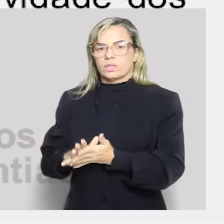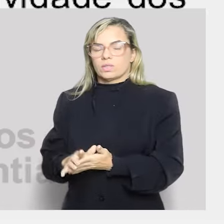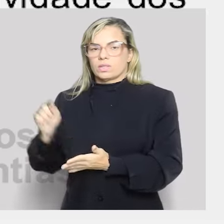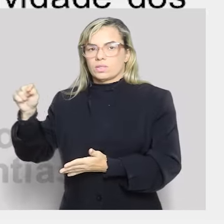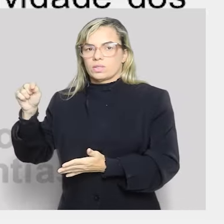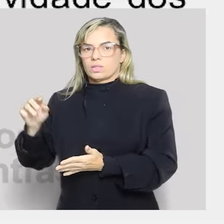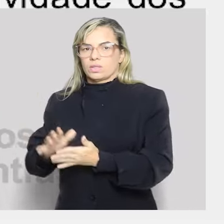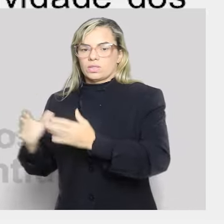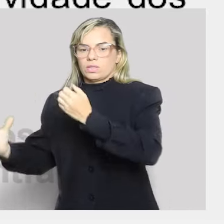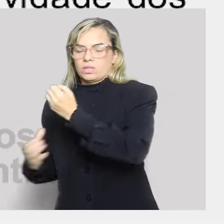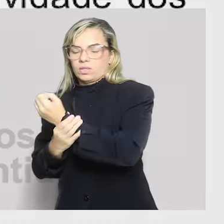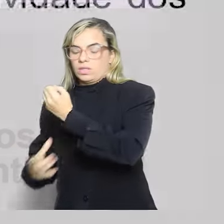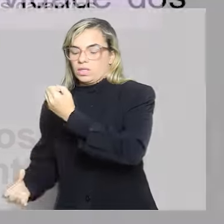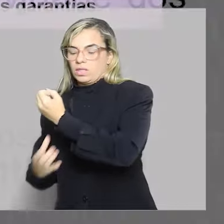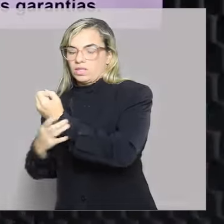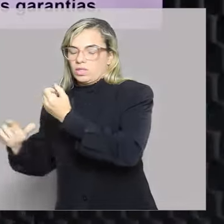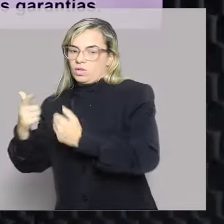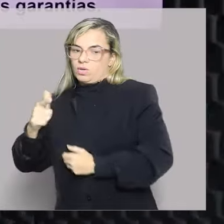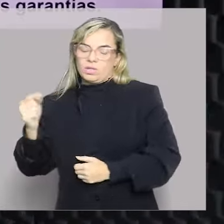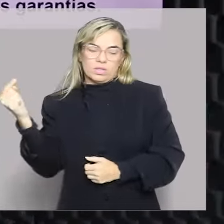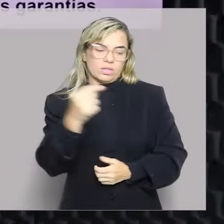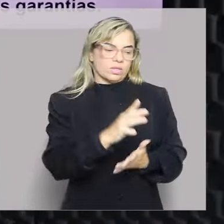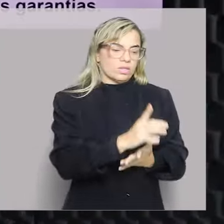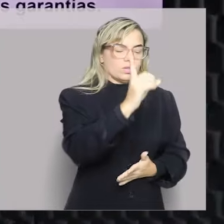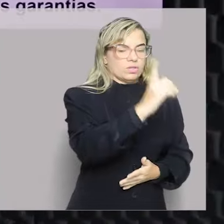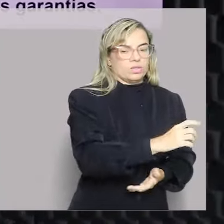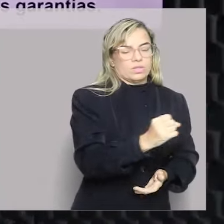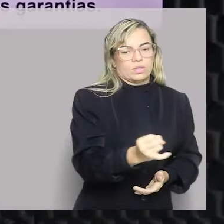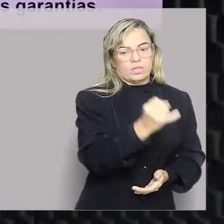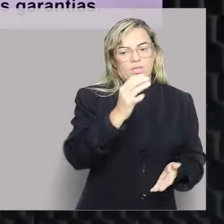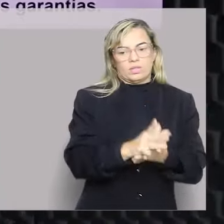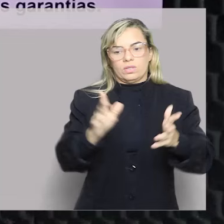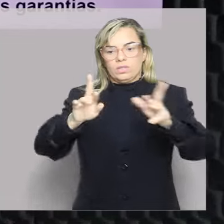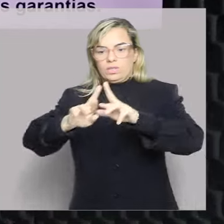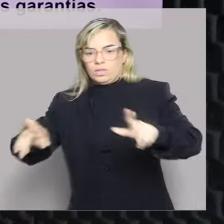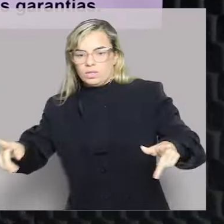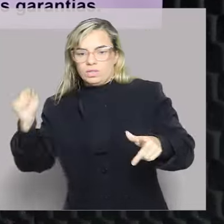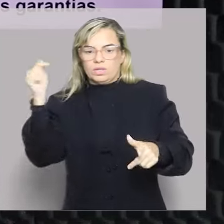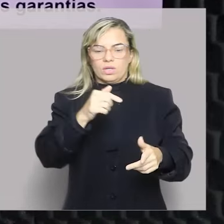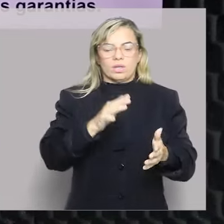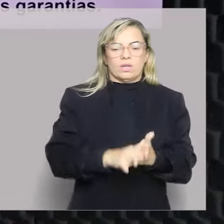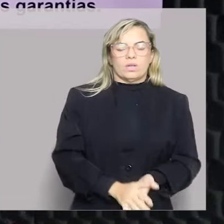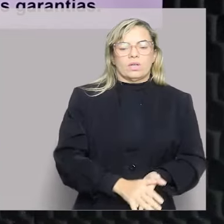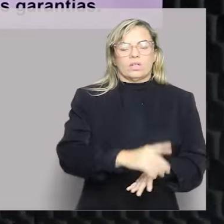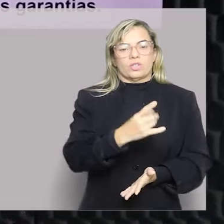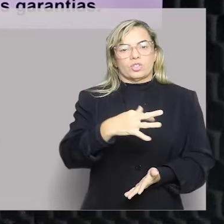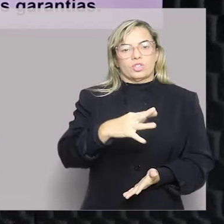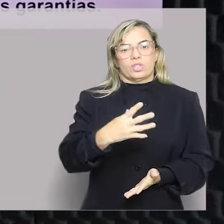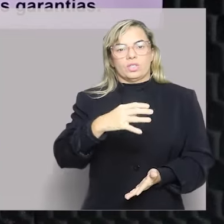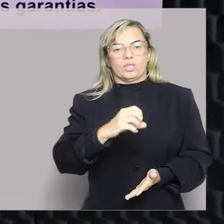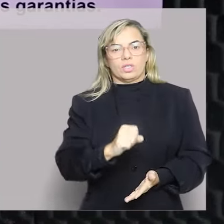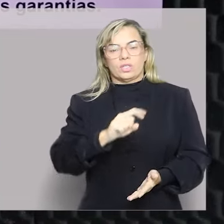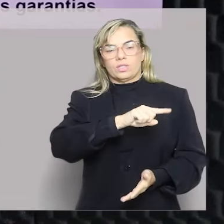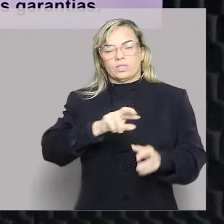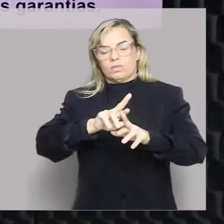sem as garantias. Vai cair lá também a diferença entre direitos e garantias fundamentais e vocês vão acertar.